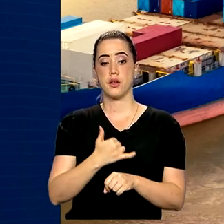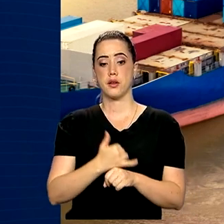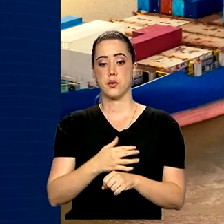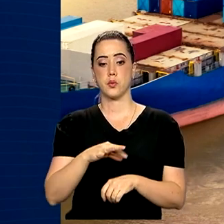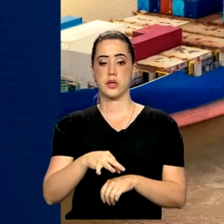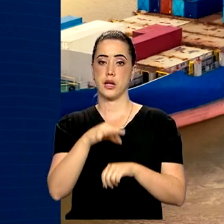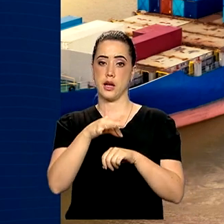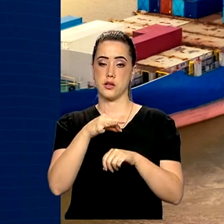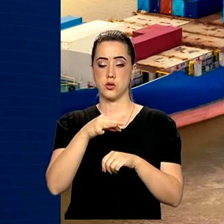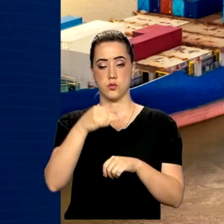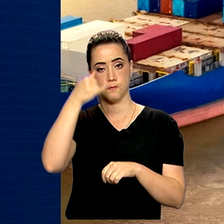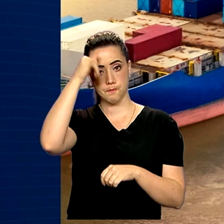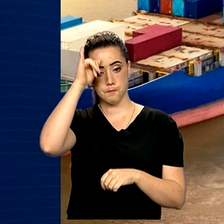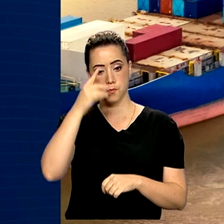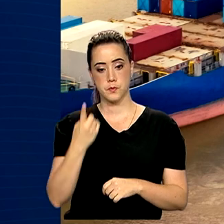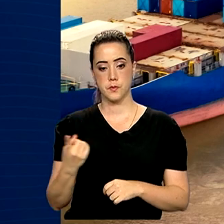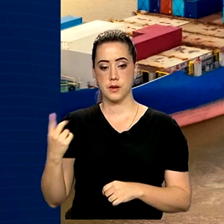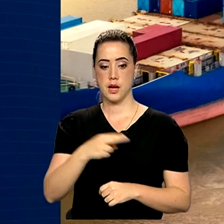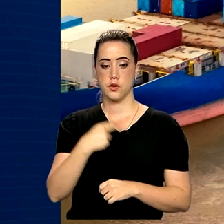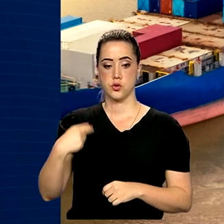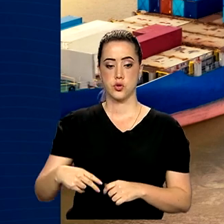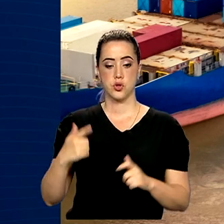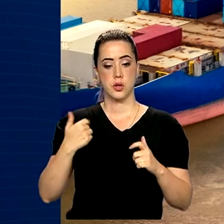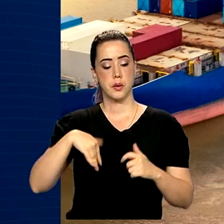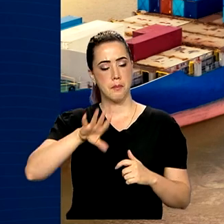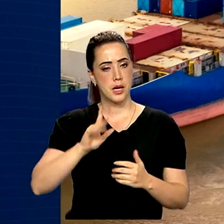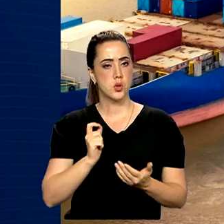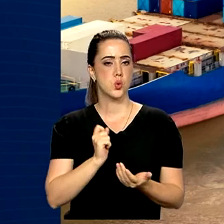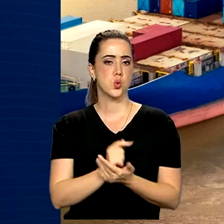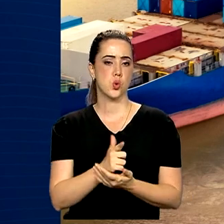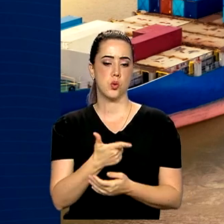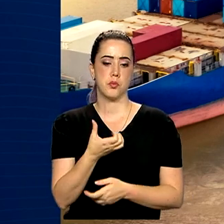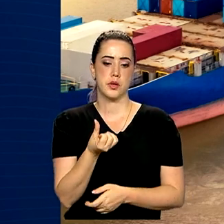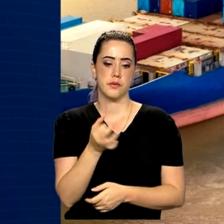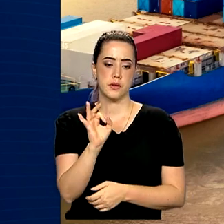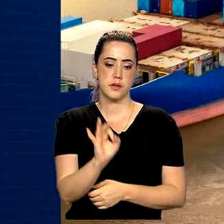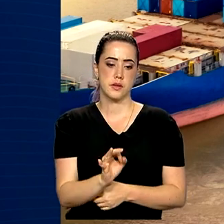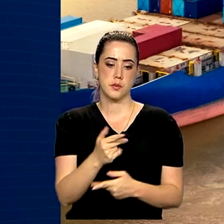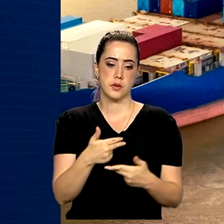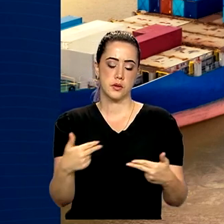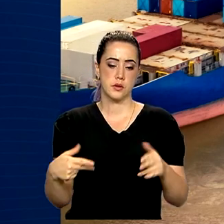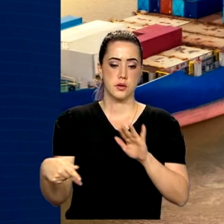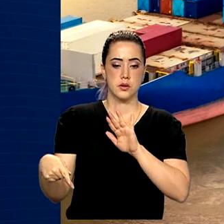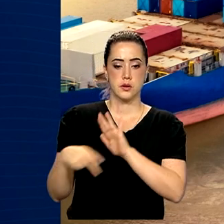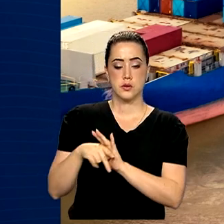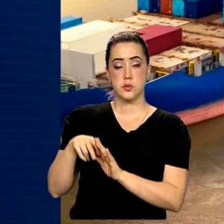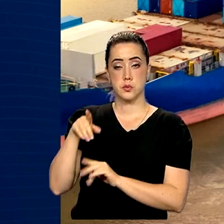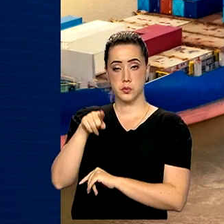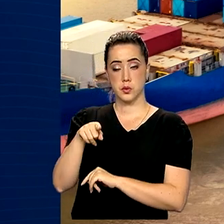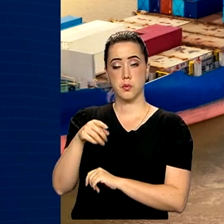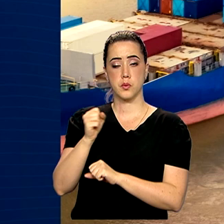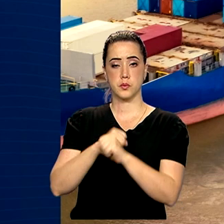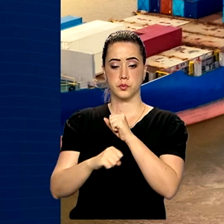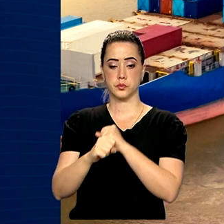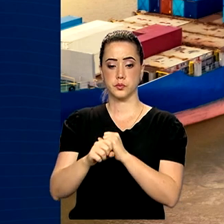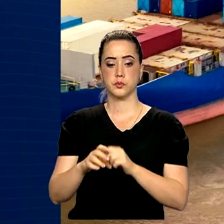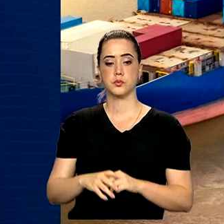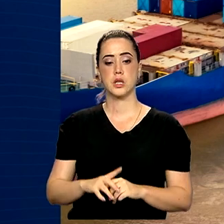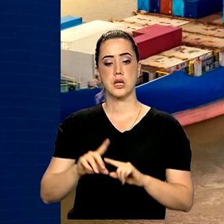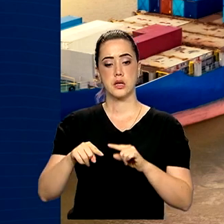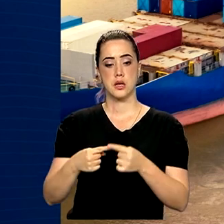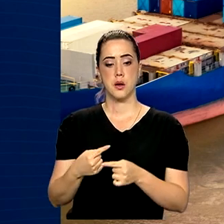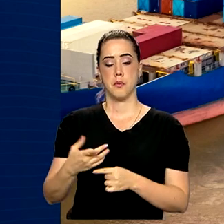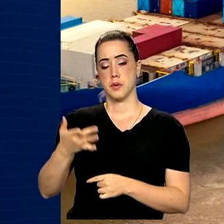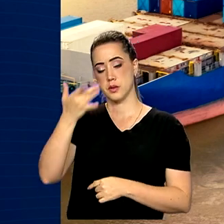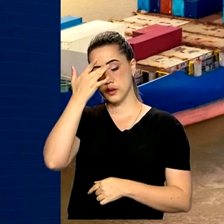bovina. A China é o maior destino. 26% desses produtos foram para lá no ano passado, seguida pela